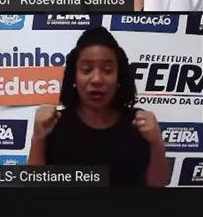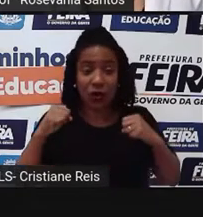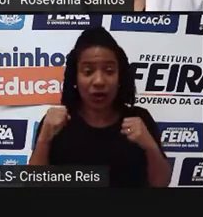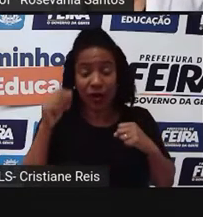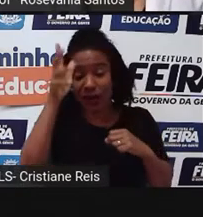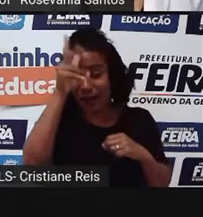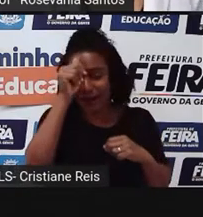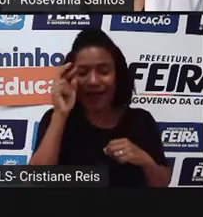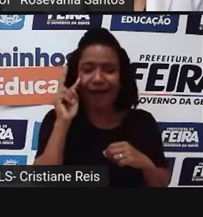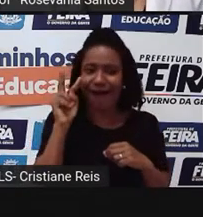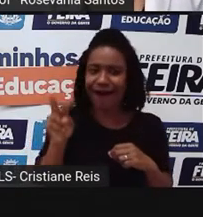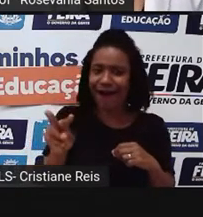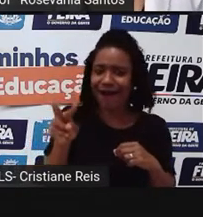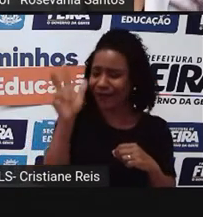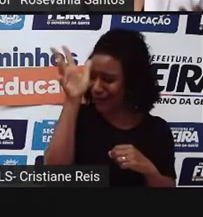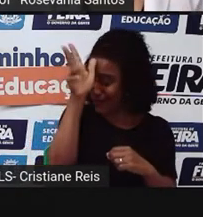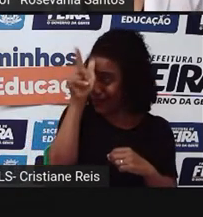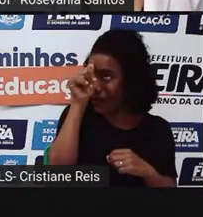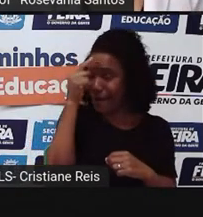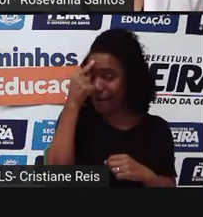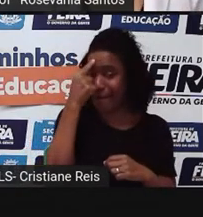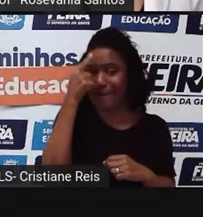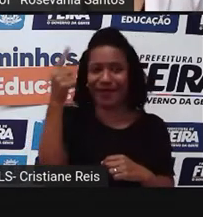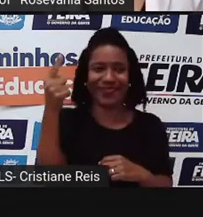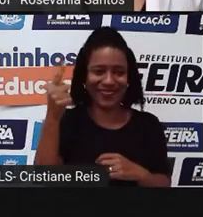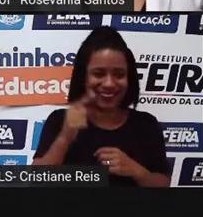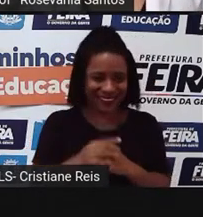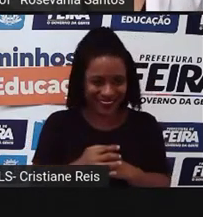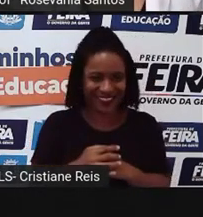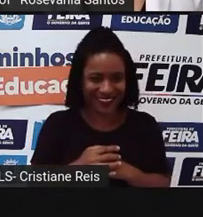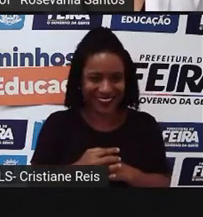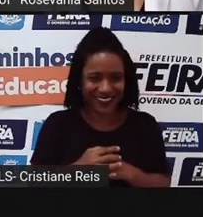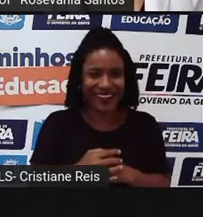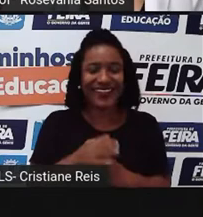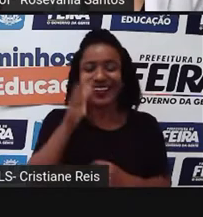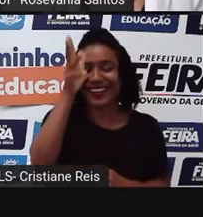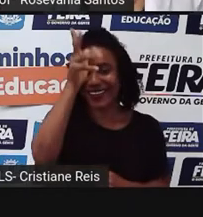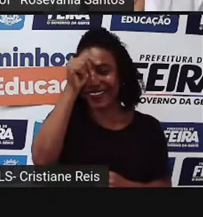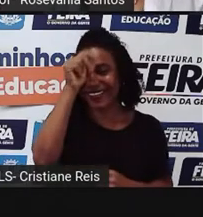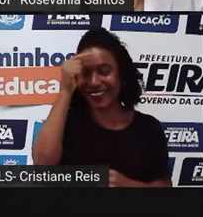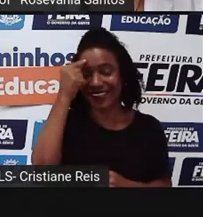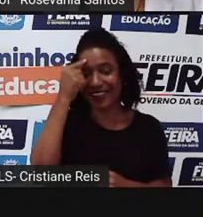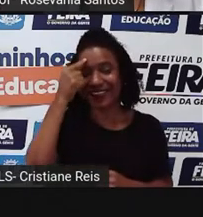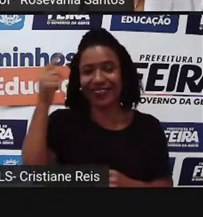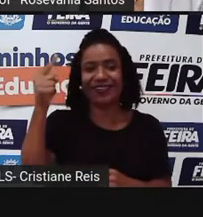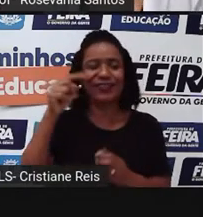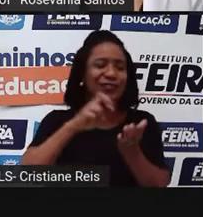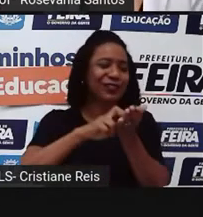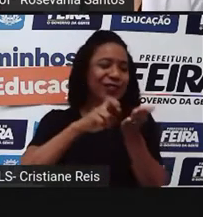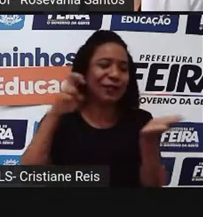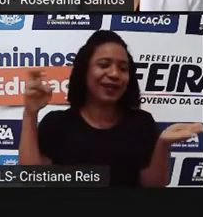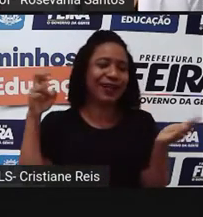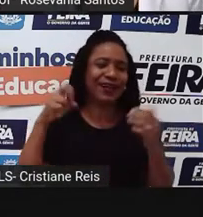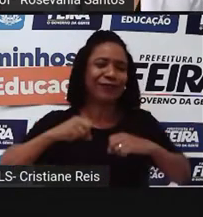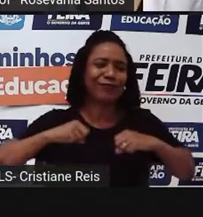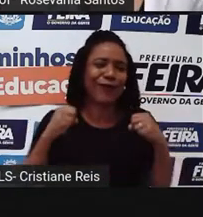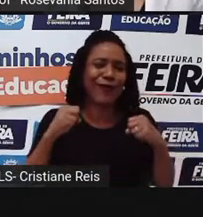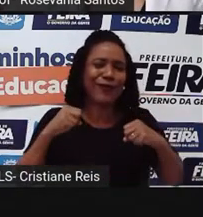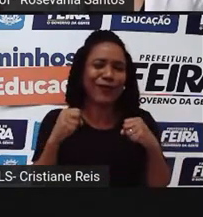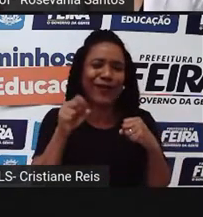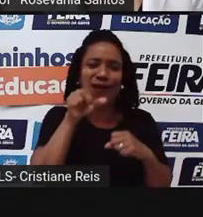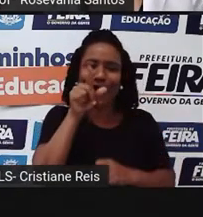espaços, assim, né? A primeira coisa que você lembra logo de manhã cedo é esse despertador natural.